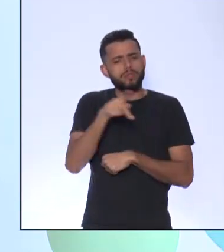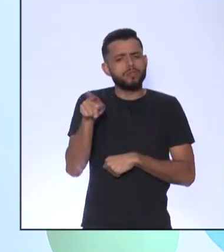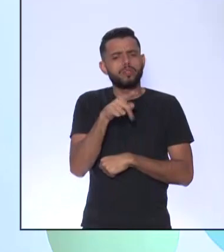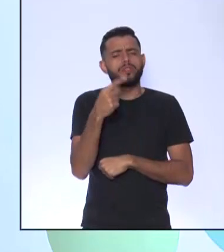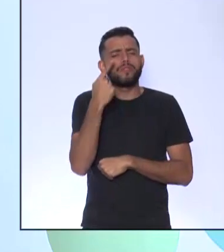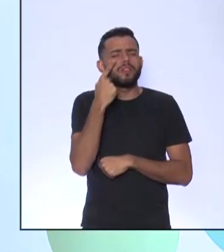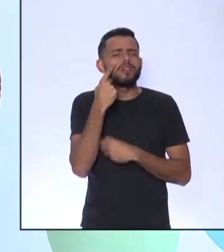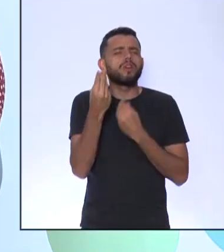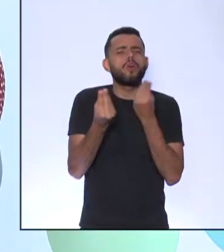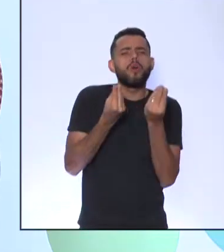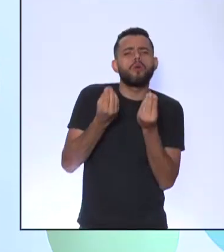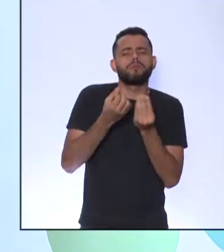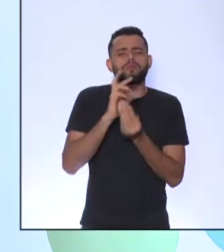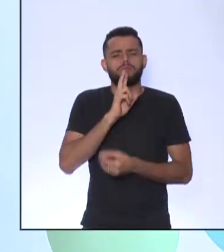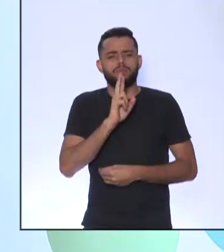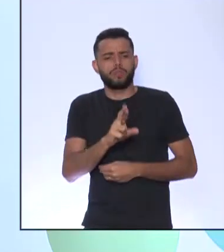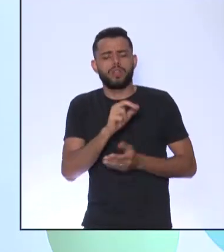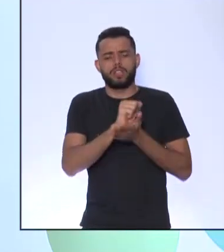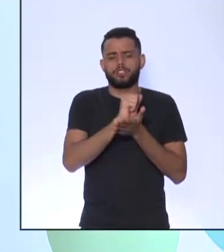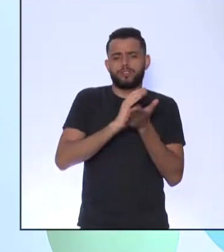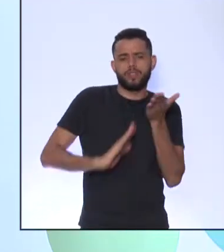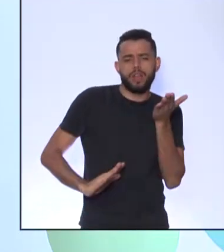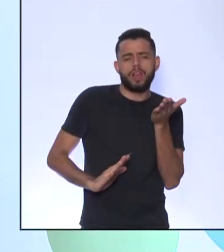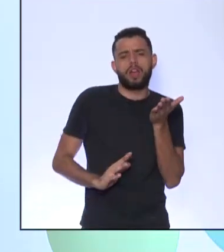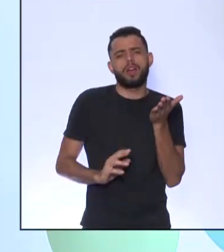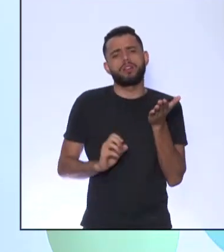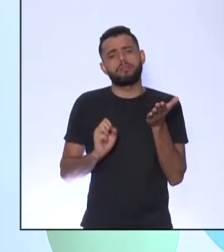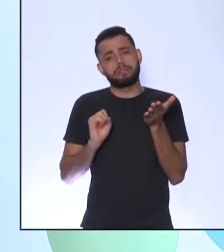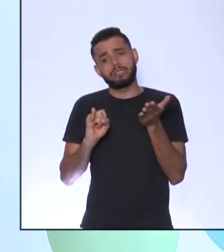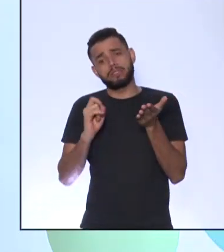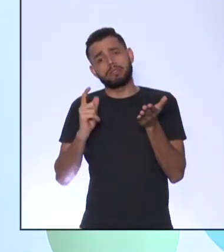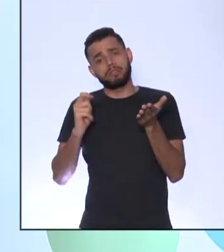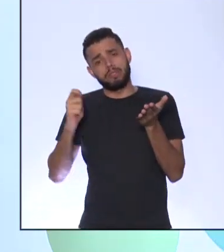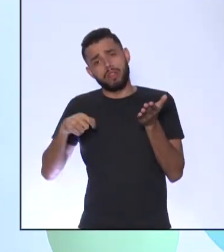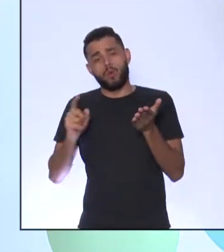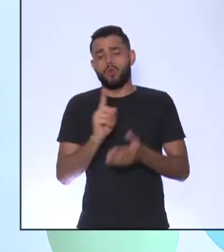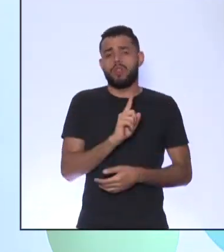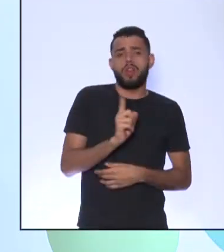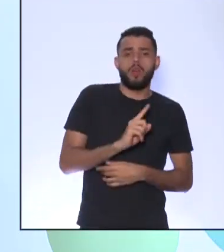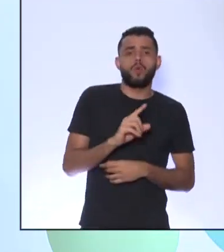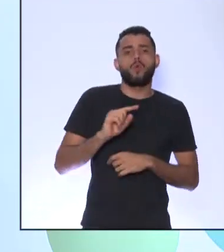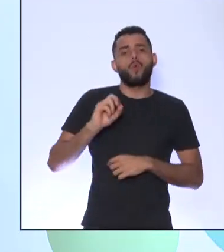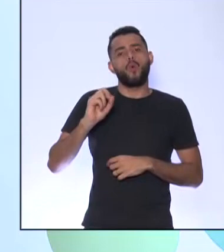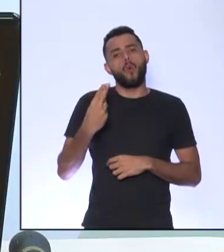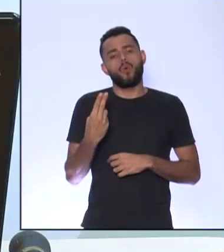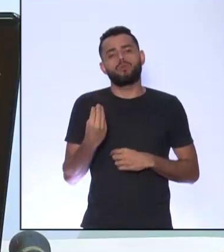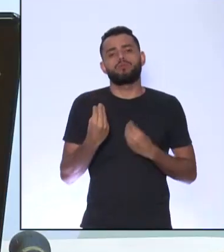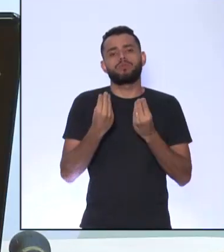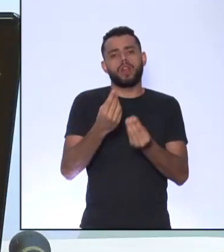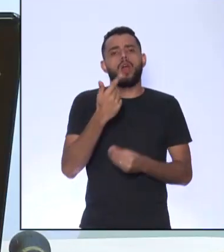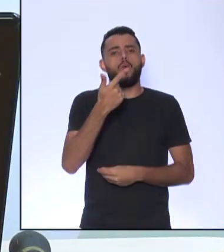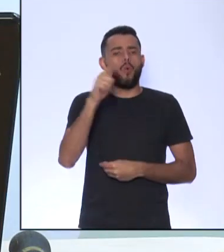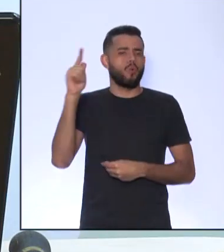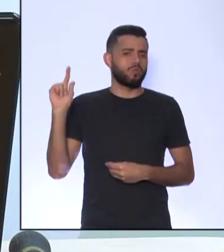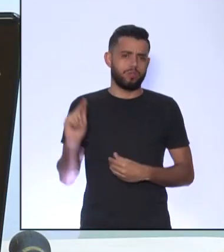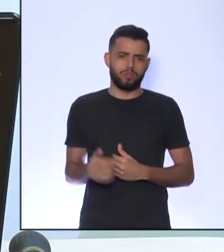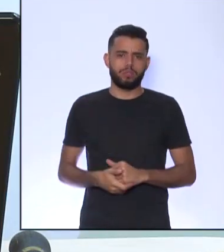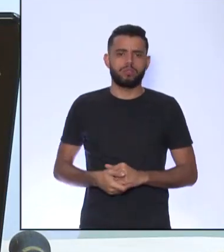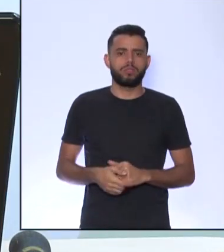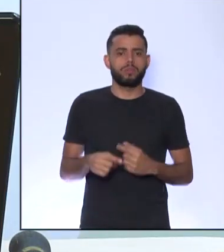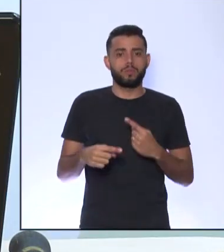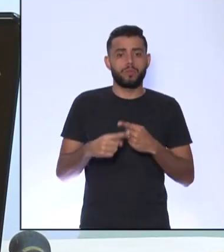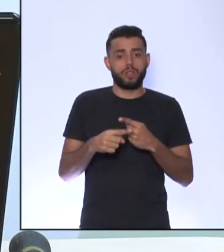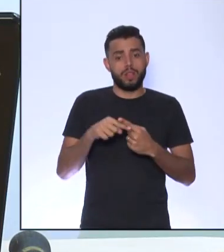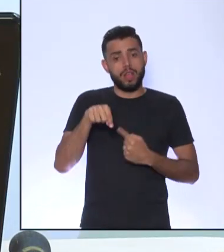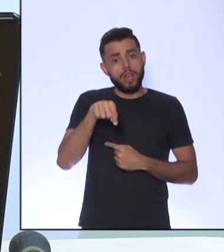Essas atividades E se eles vão Considerá-las ou não Vou passar outras Tudo bem? Ou se já fizeram Essas atividades Porque essa daí